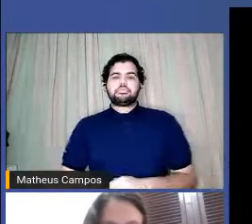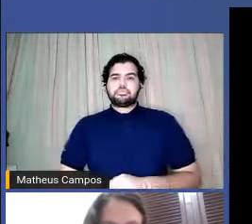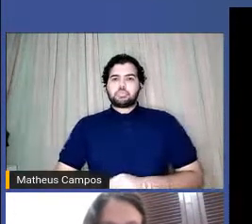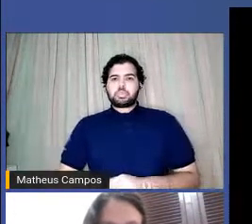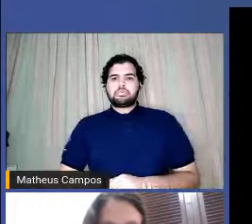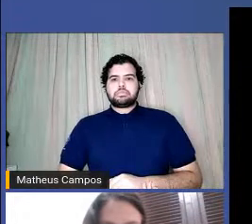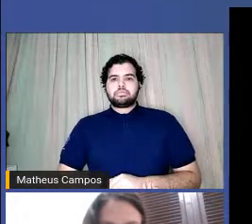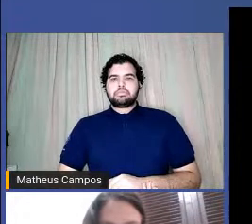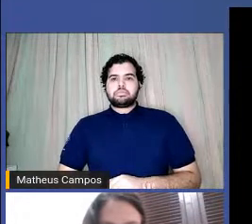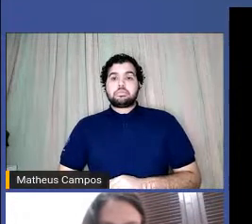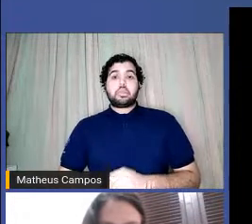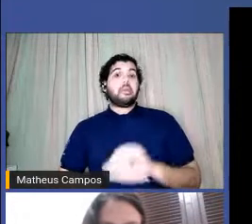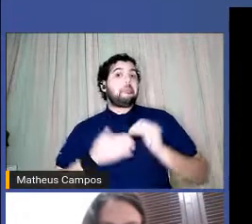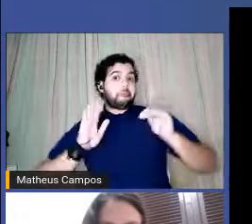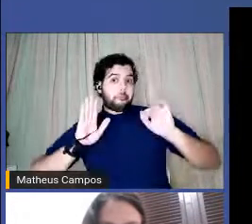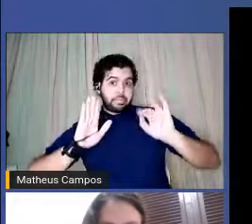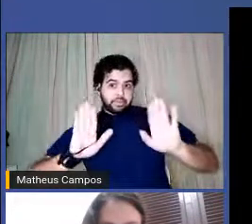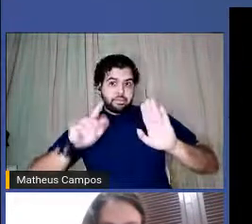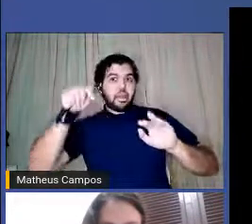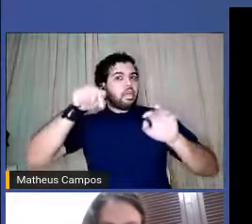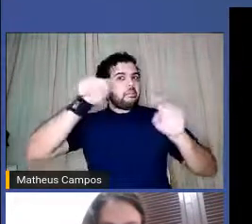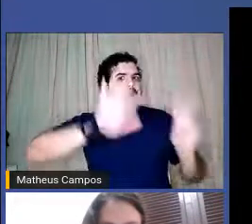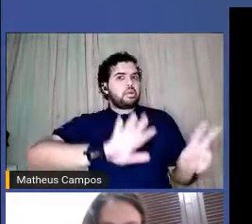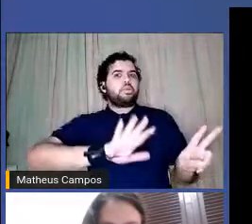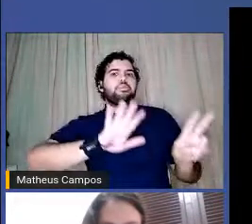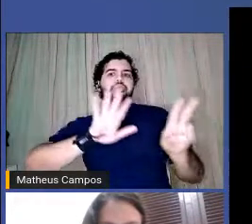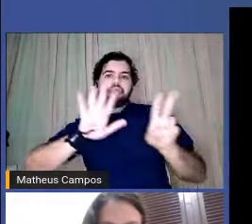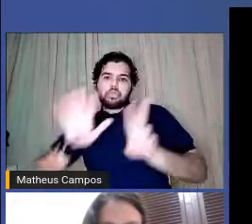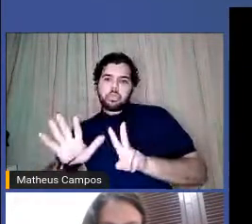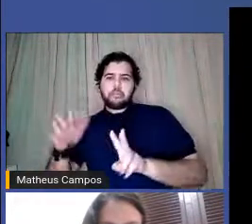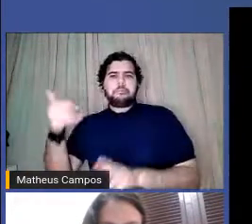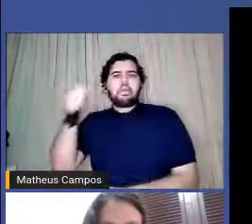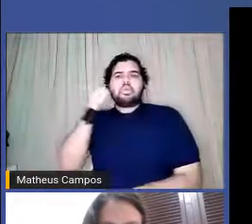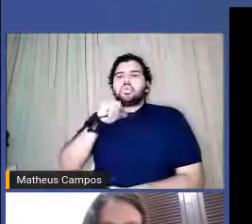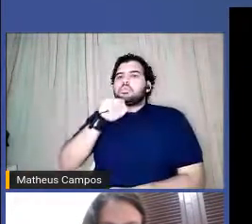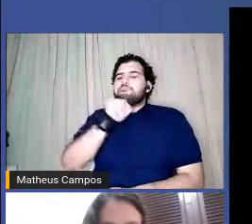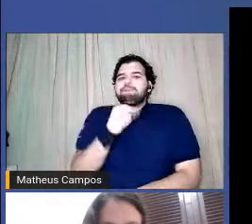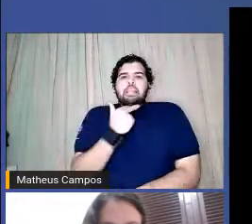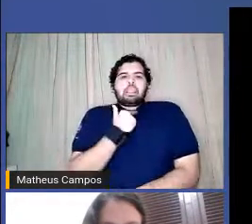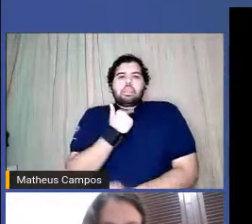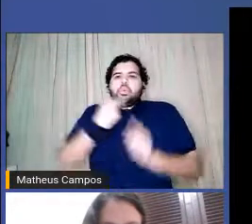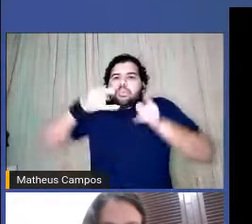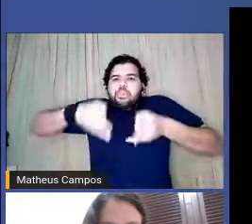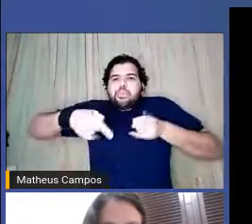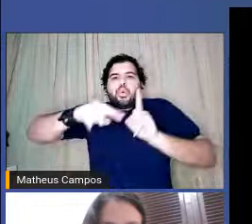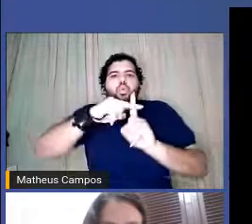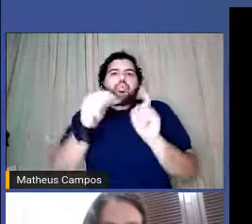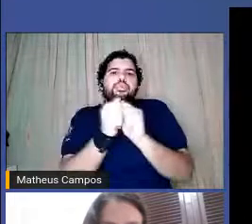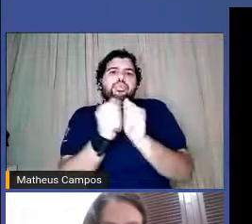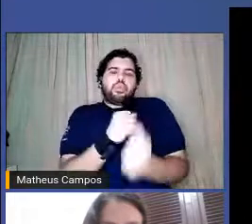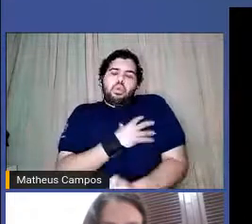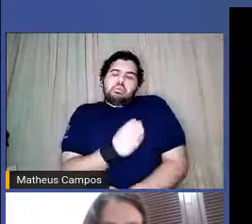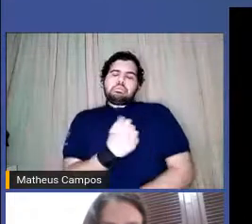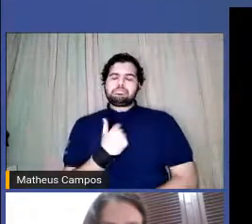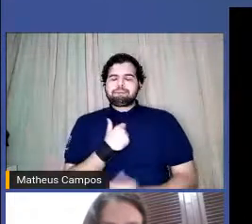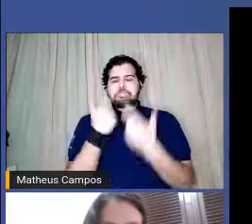Mas, essa semana, uma mãe não pôde velar o seu filho, e eu chorei.